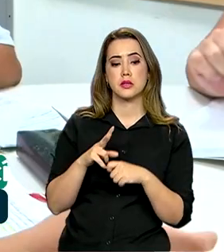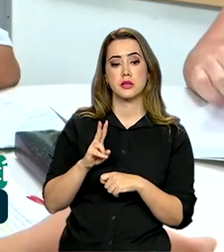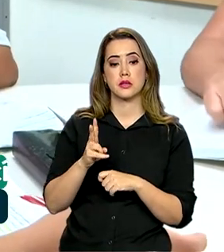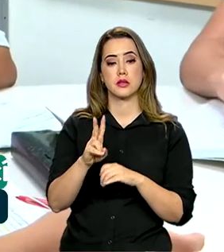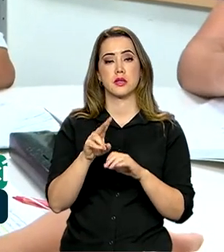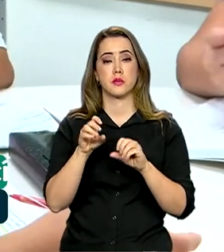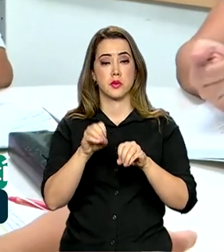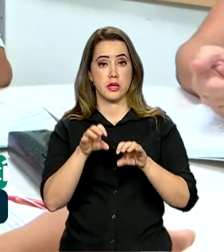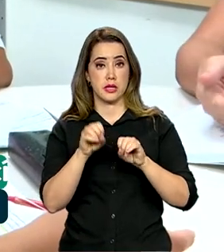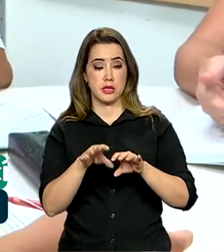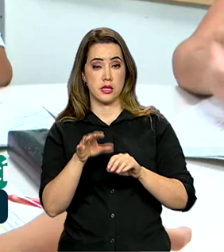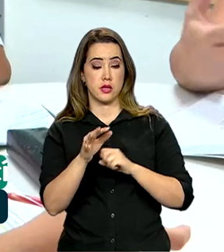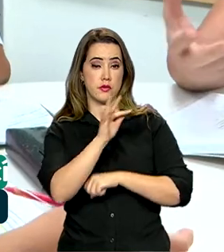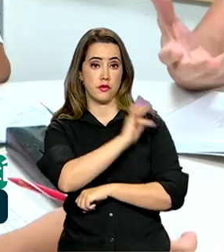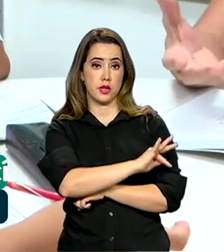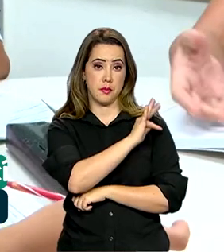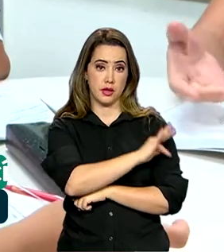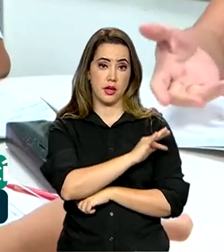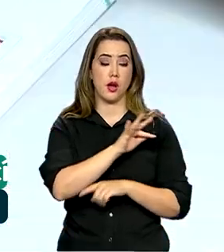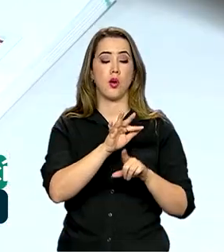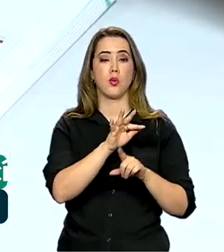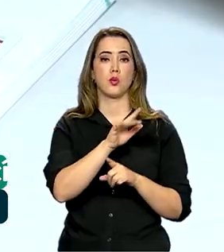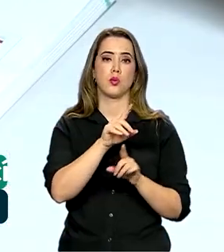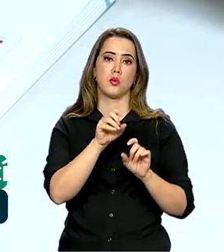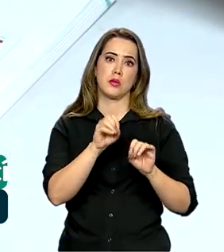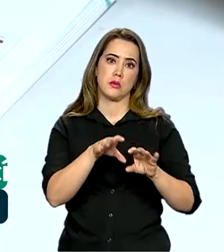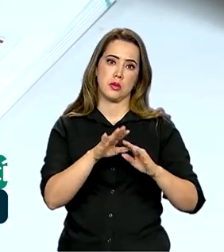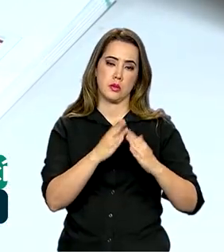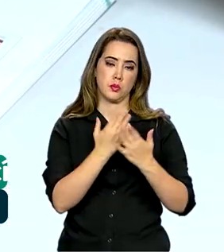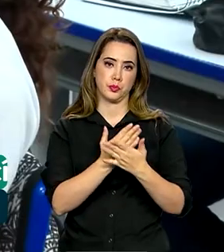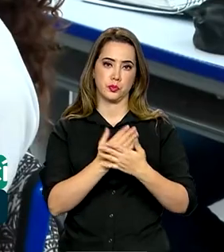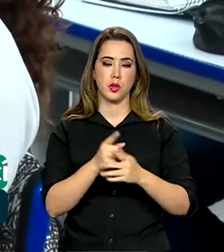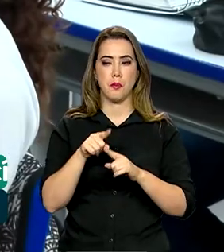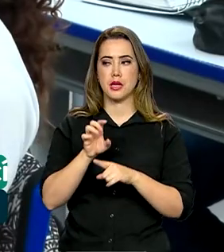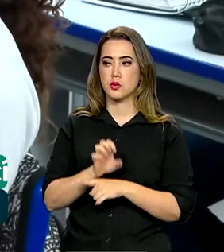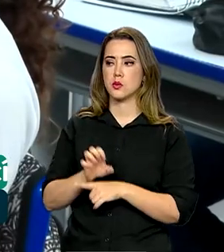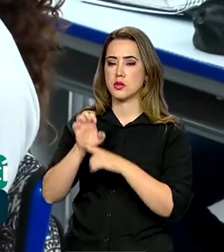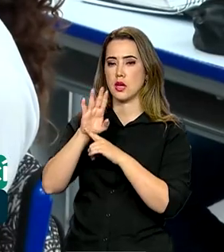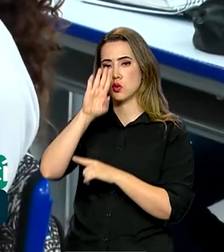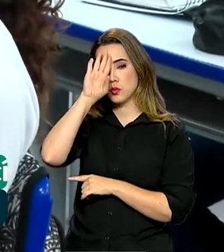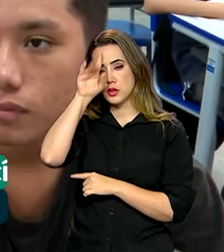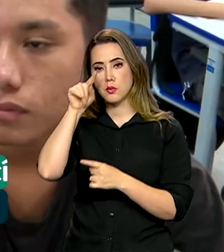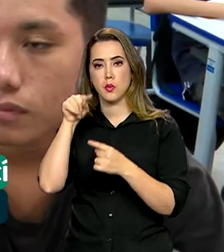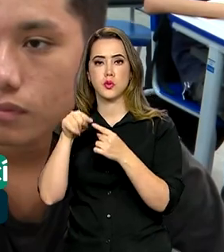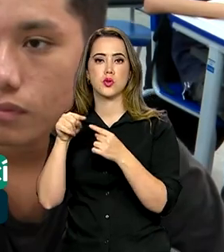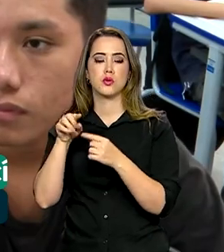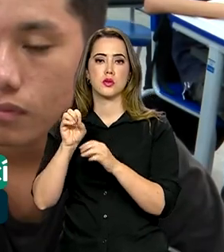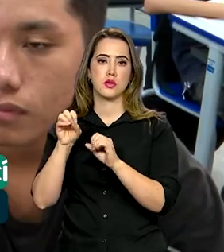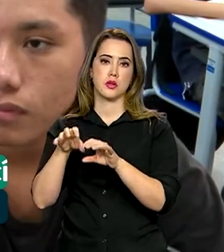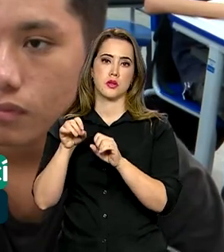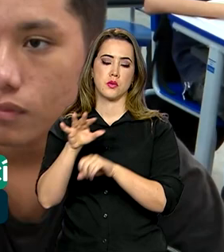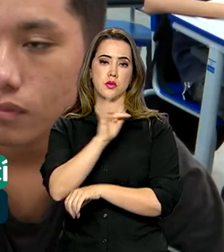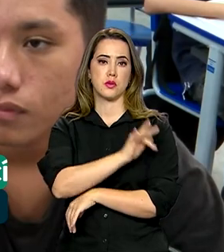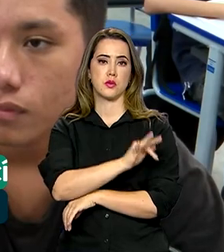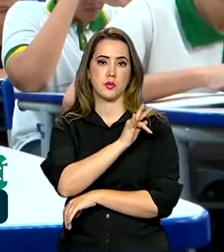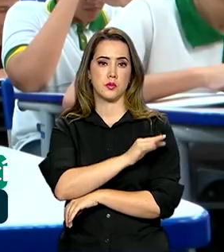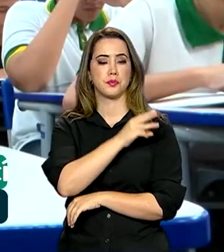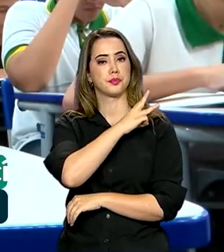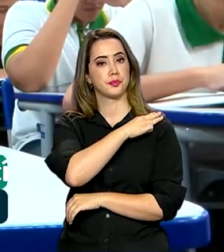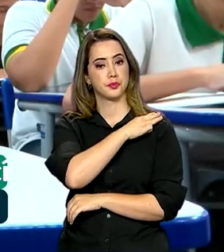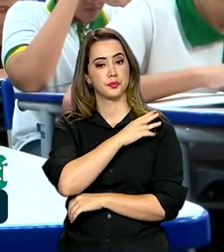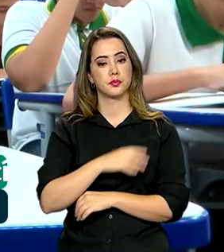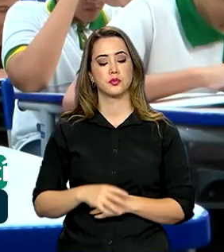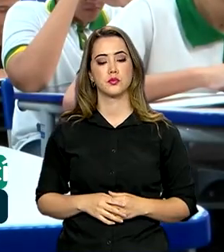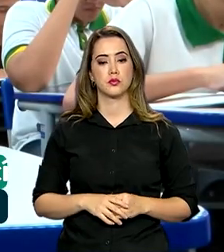educação infantil e no ensino fundamental. Já para os estados, a prioridade será o ensino fundamental e médio.